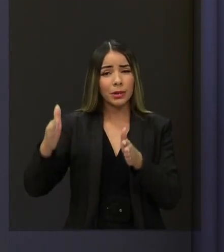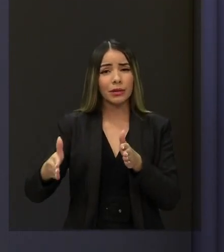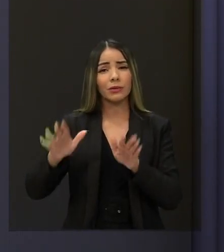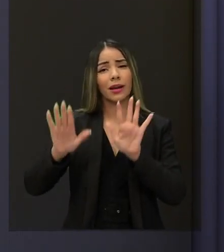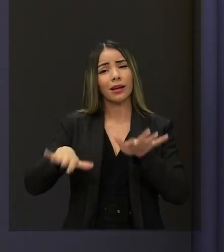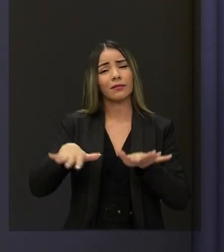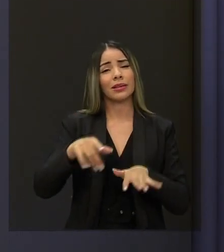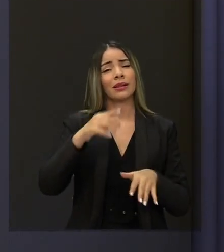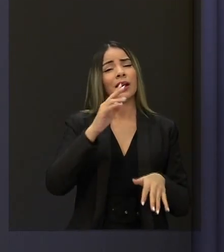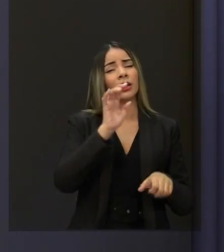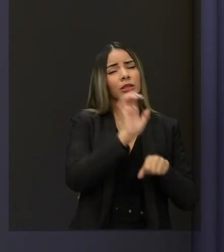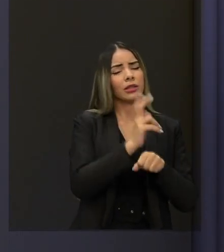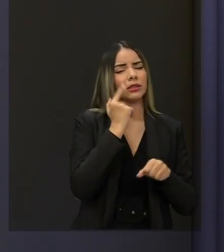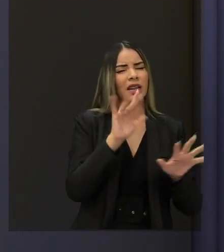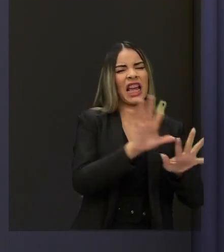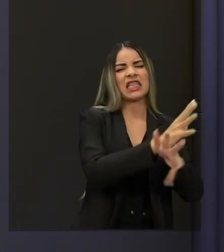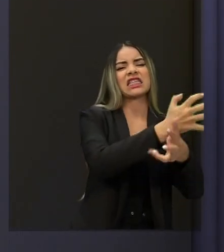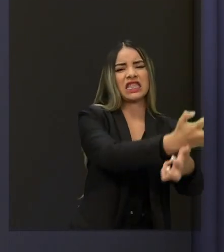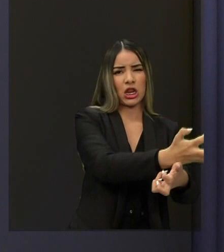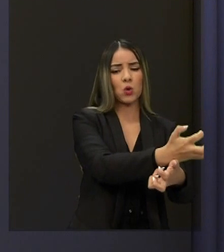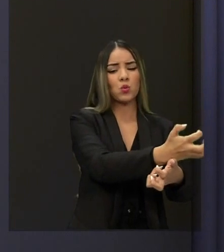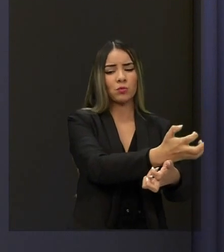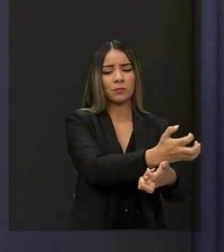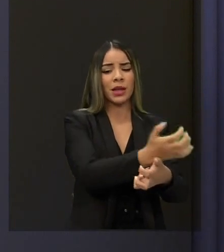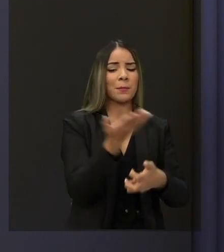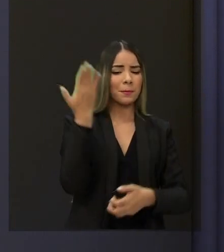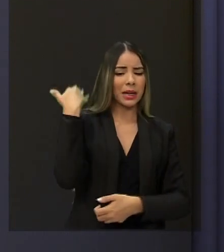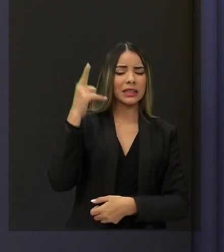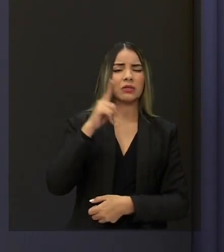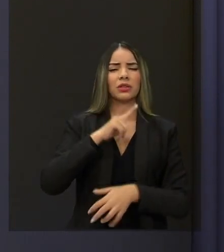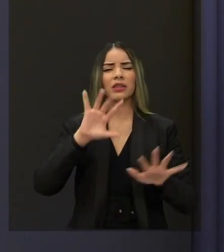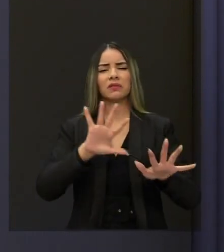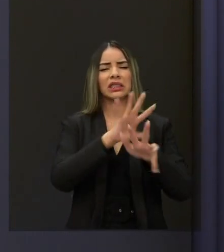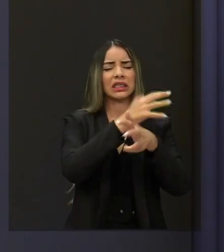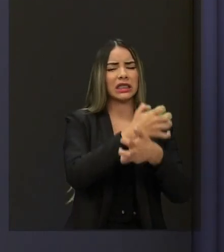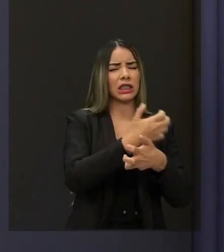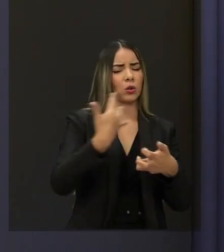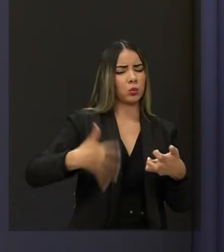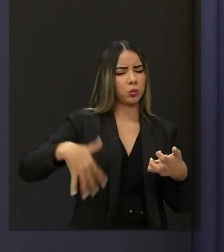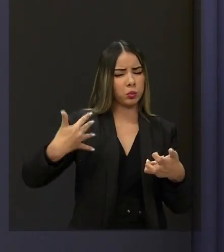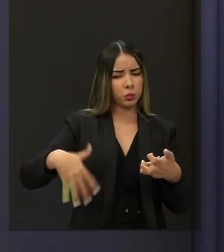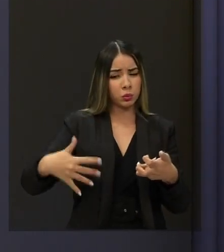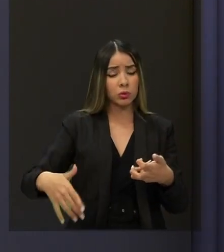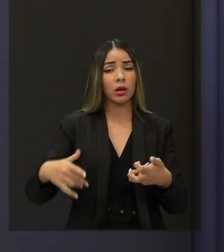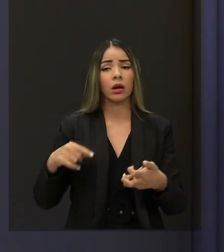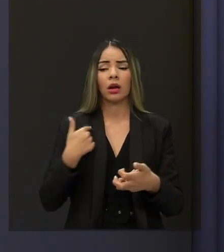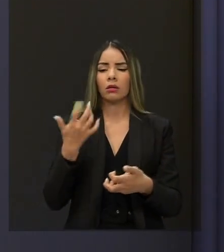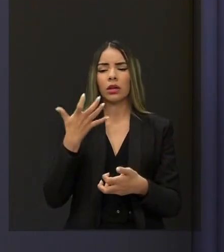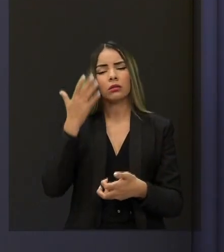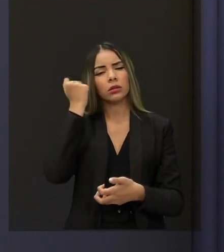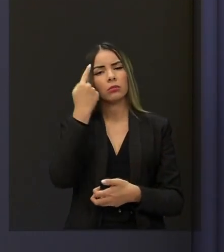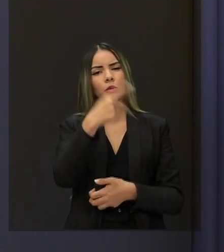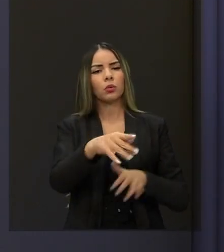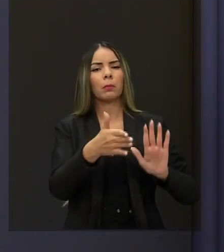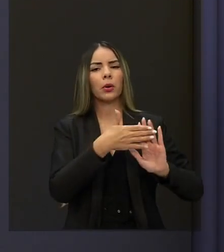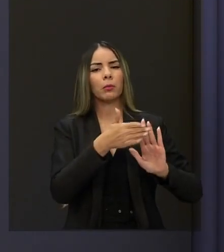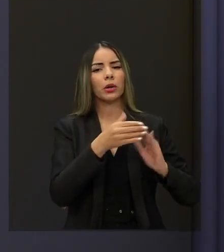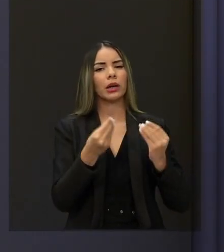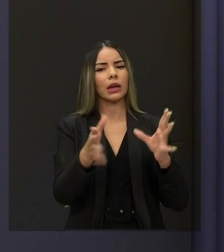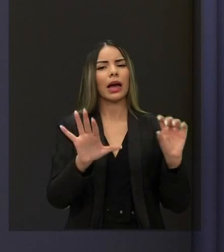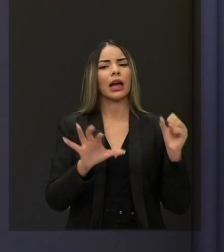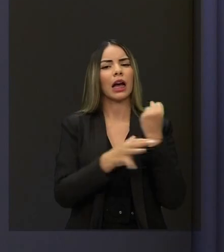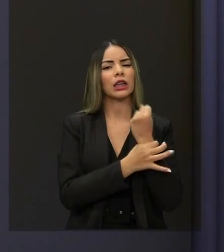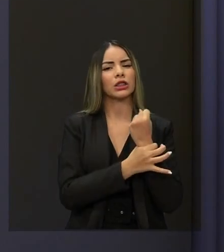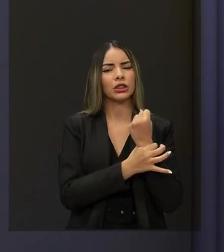seca como nós tivemos que fazer na última seca que tivemos no maior do século. Eu queria saber as suas propostas para a garantia da